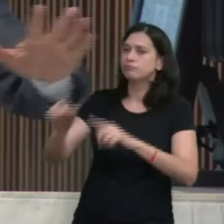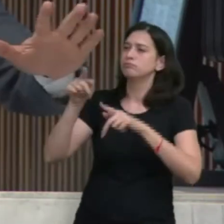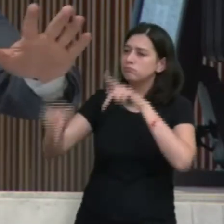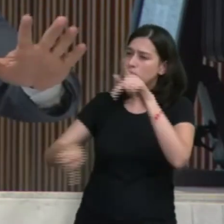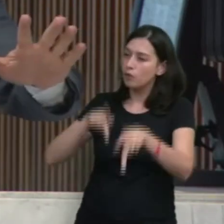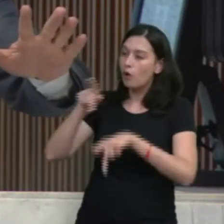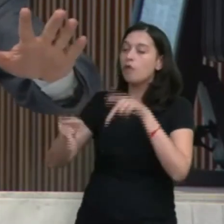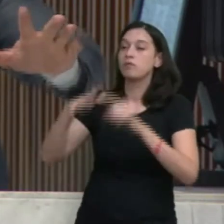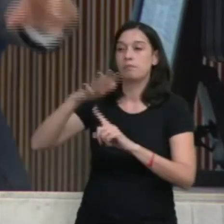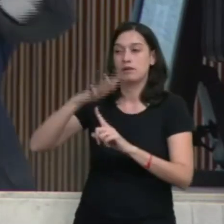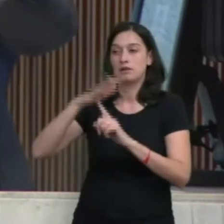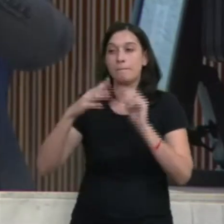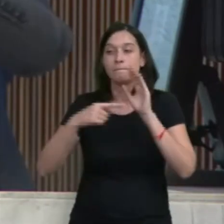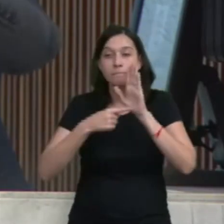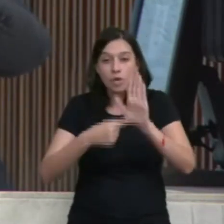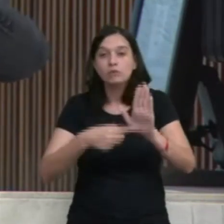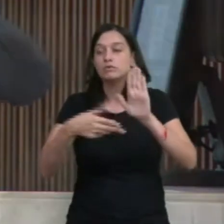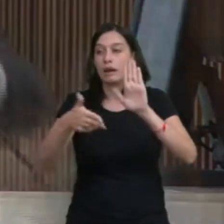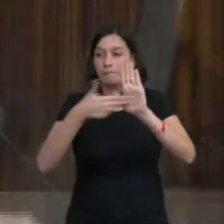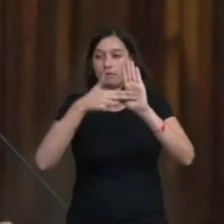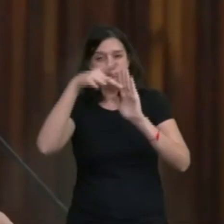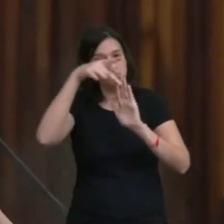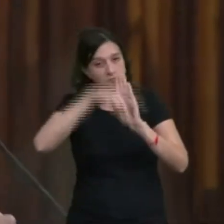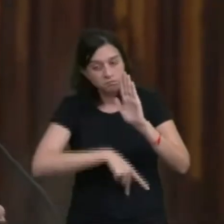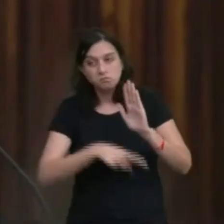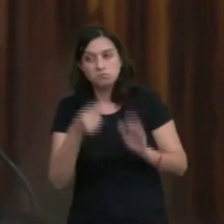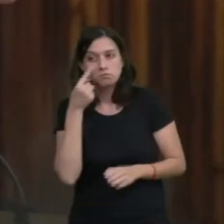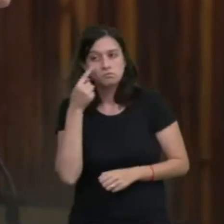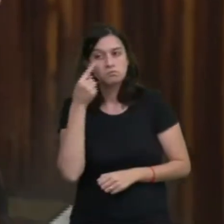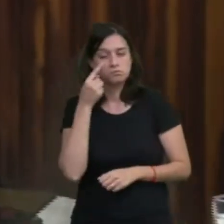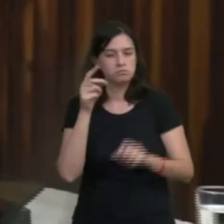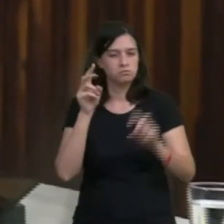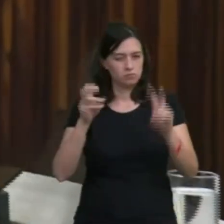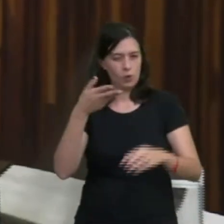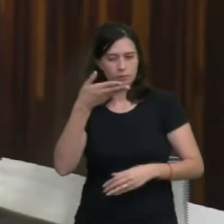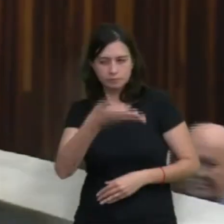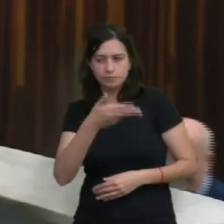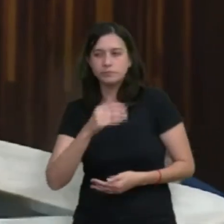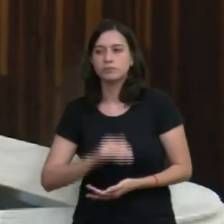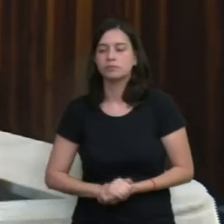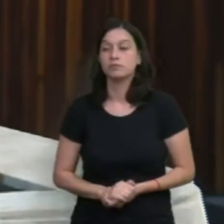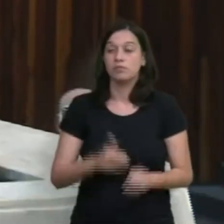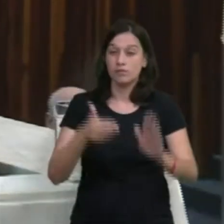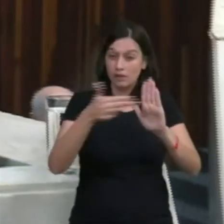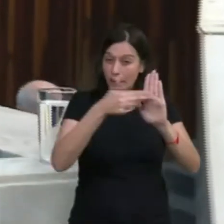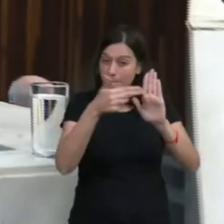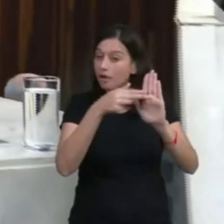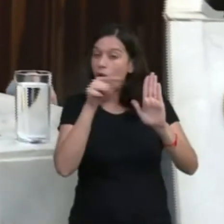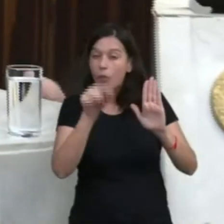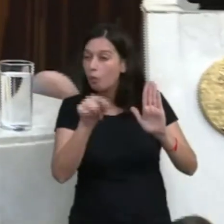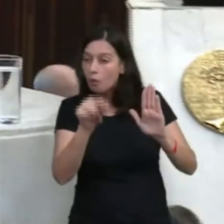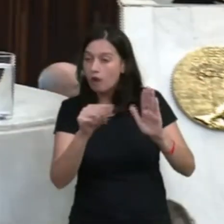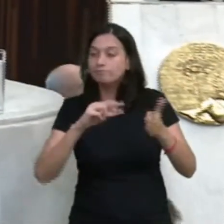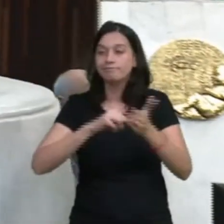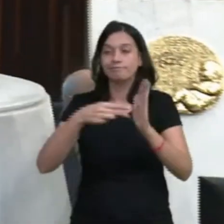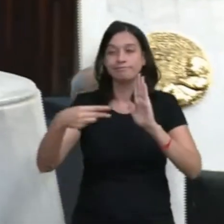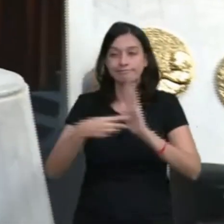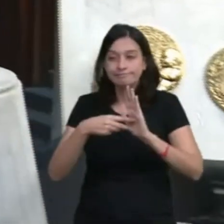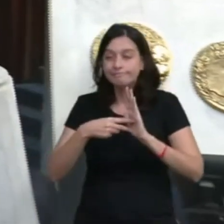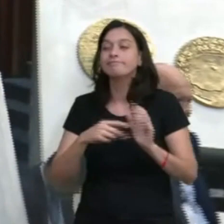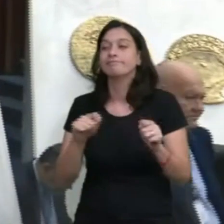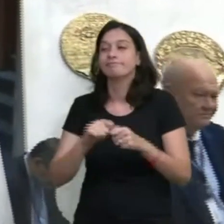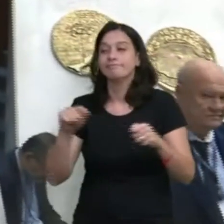apresentei emendas aqui e vou falar de uma delas. A primeira emenda é inibindo qualquer